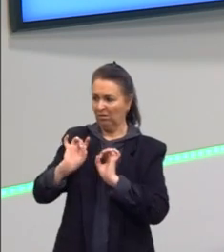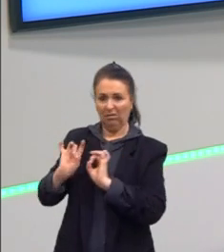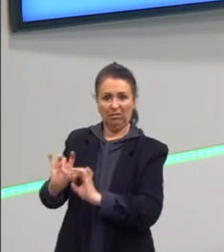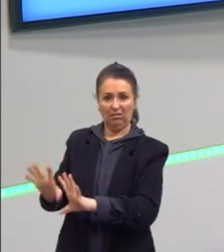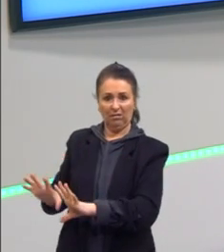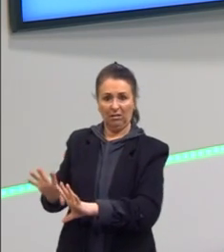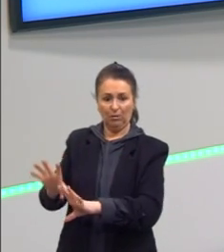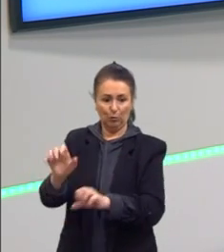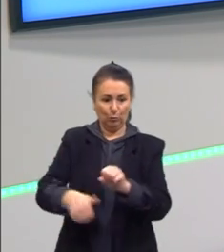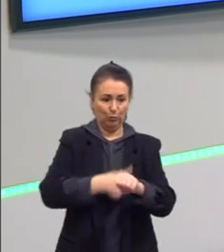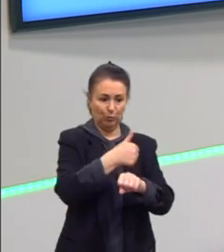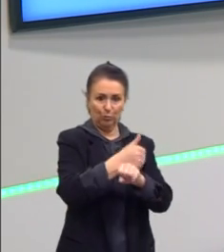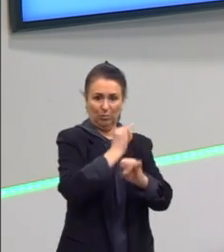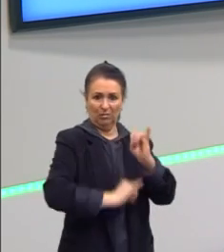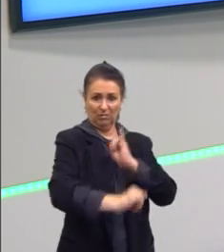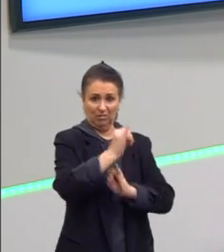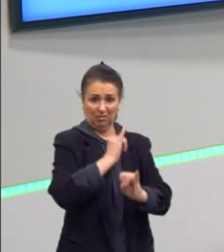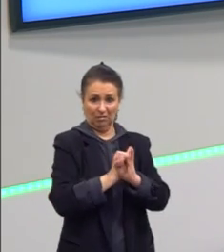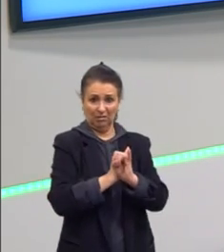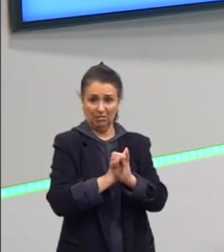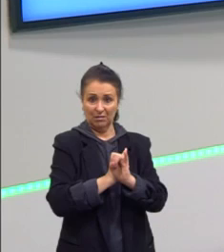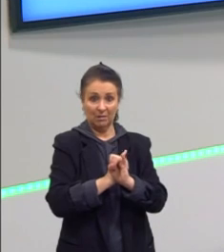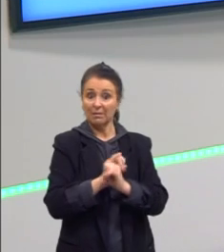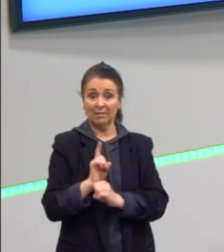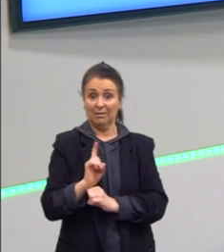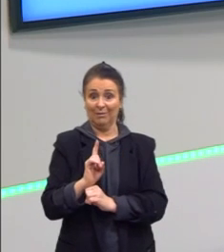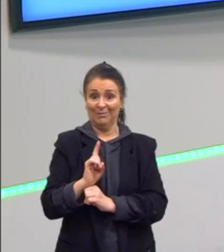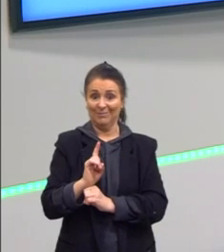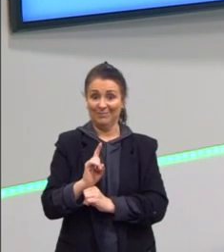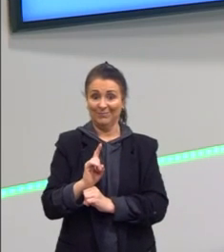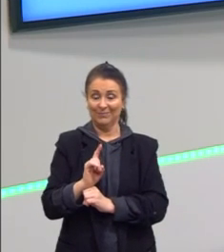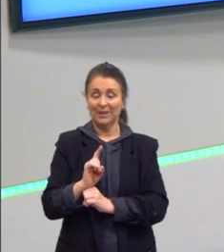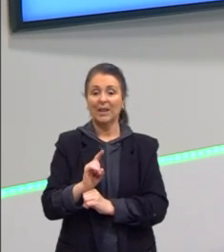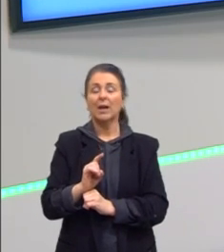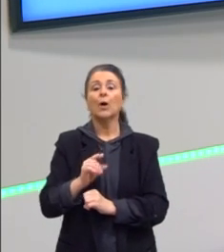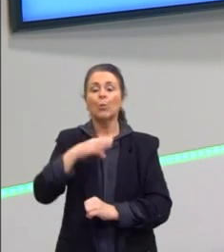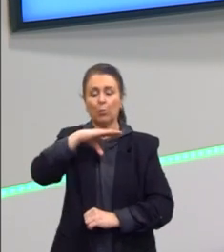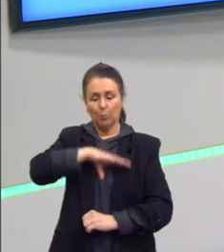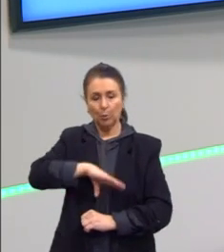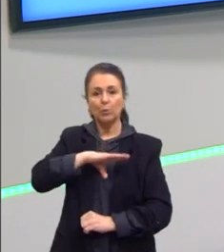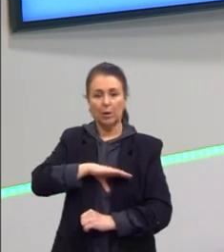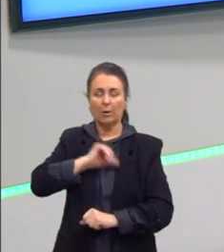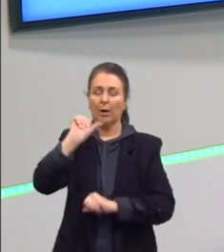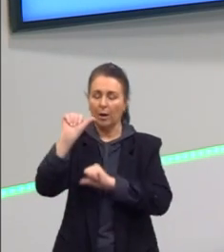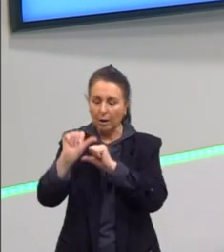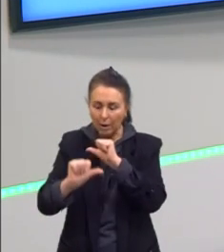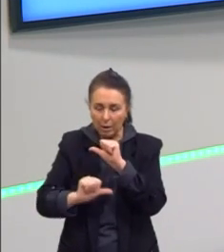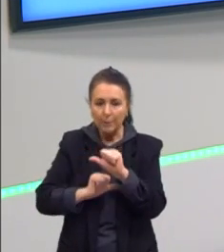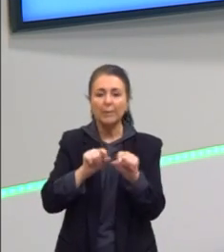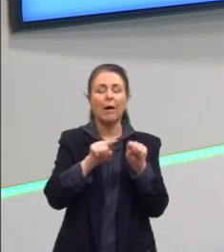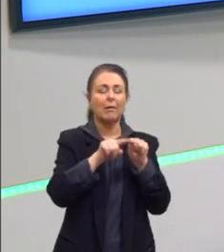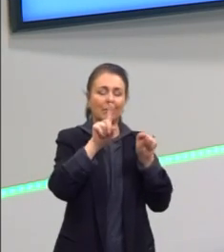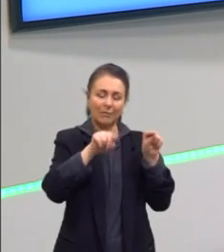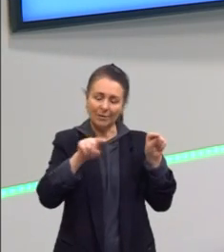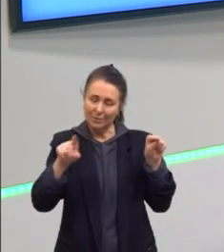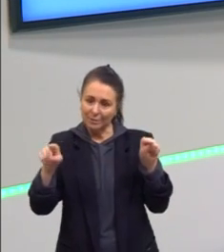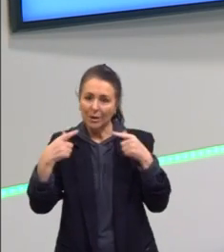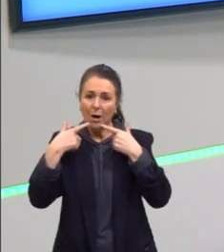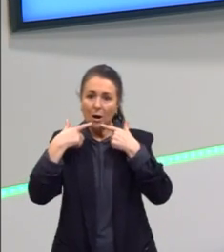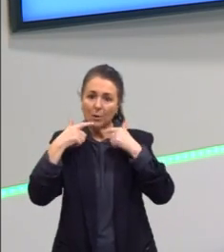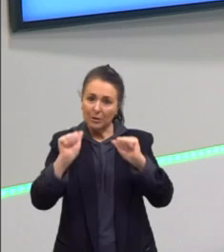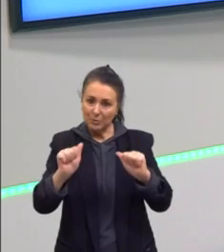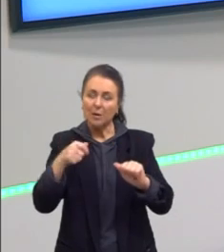substituído pelo nosso internetês. O português vai sofrer variações linguísticas e a gente